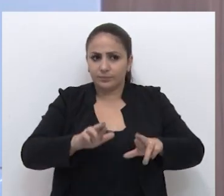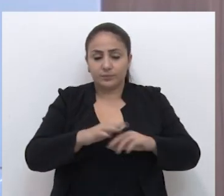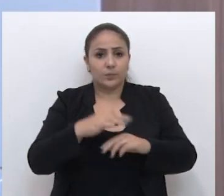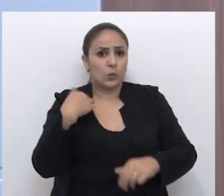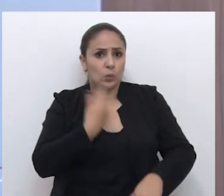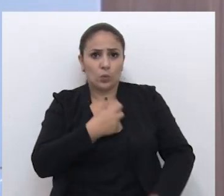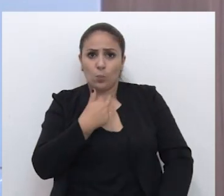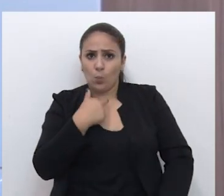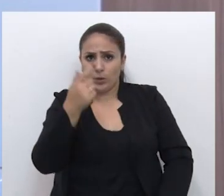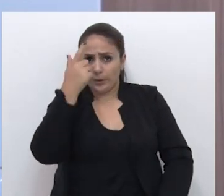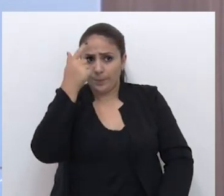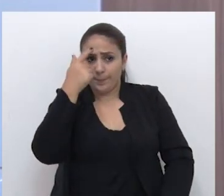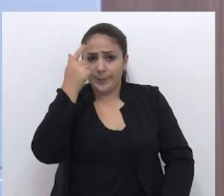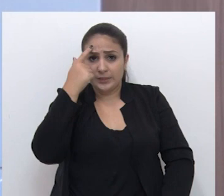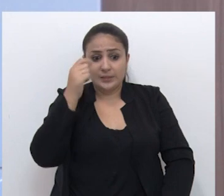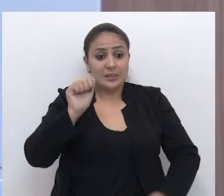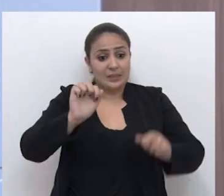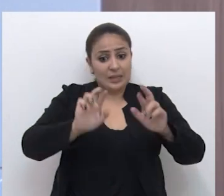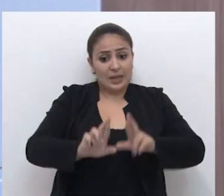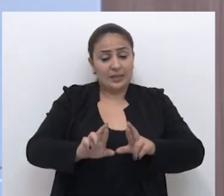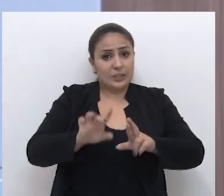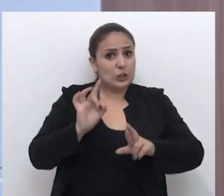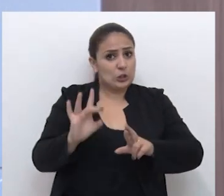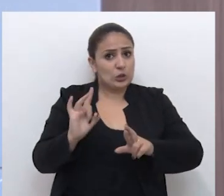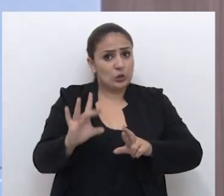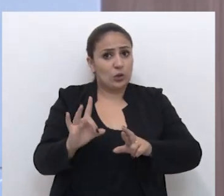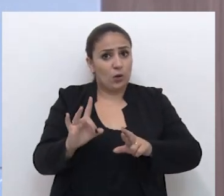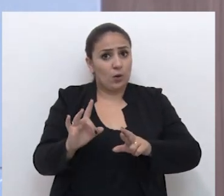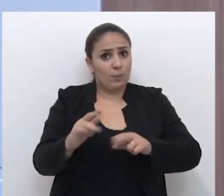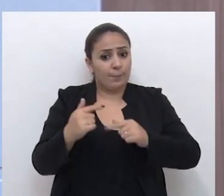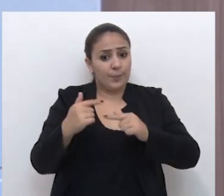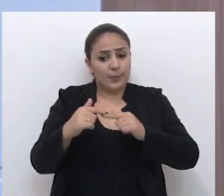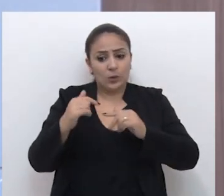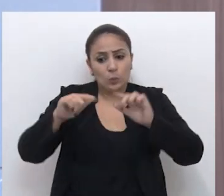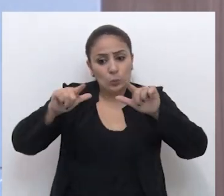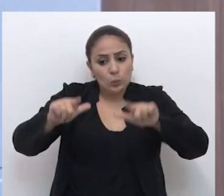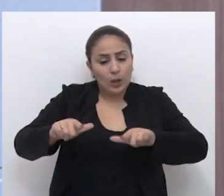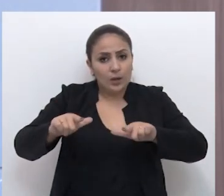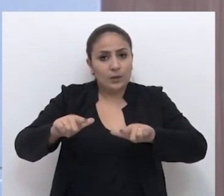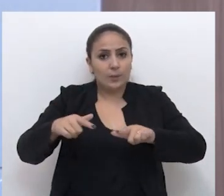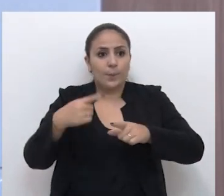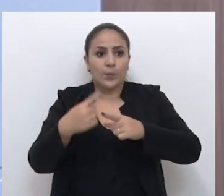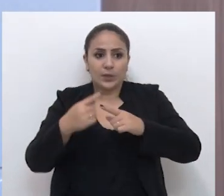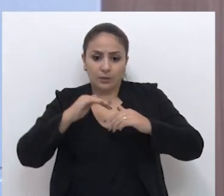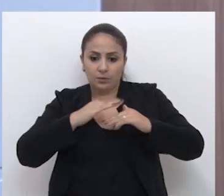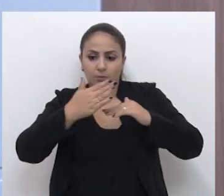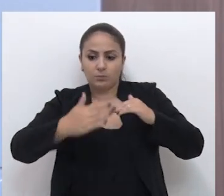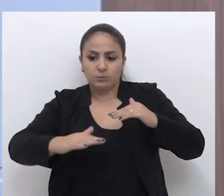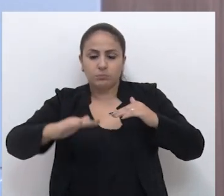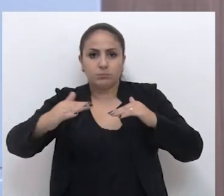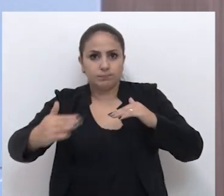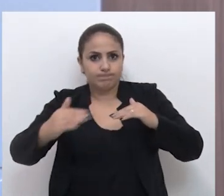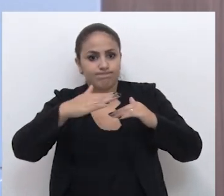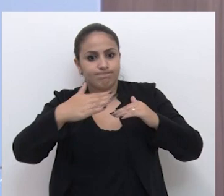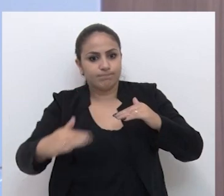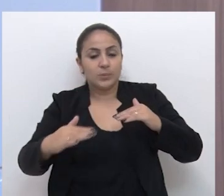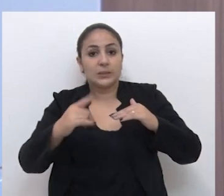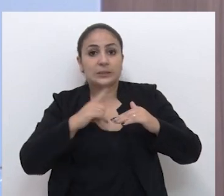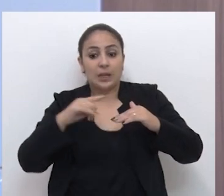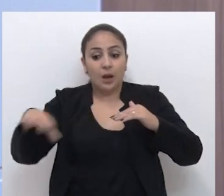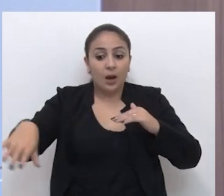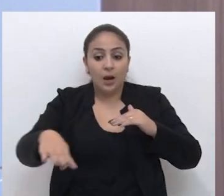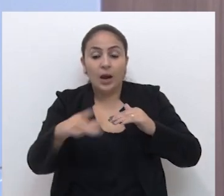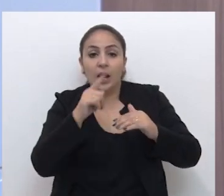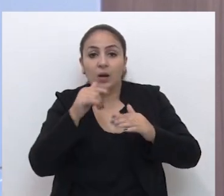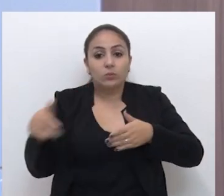área. A gente nunca pode pensar numa área simplesmente pela planificação dela, sabe? Porque a área tem relevo, ela tem declividade, tem